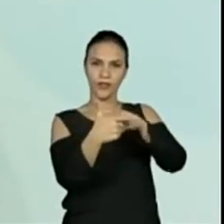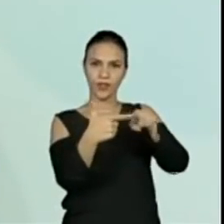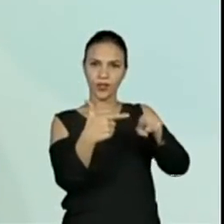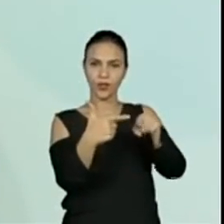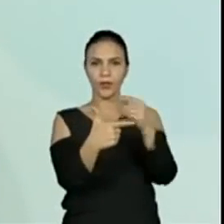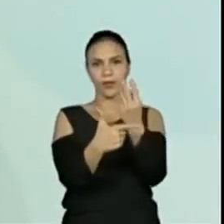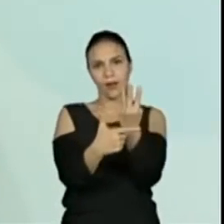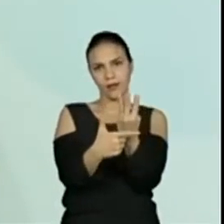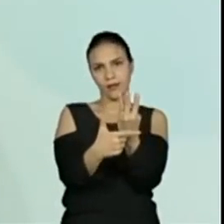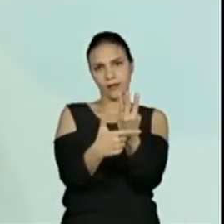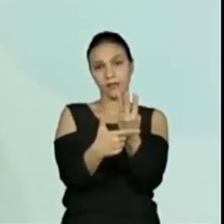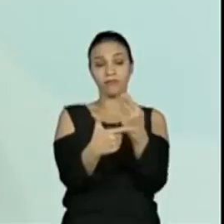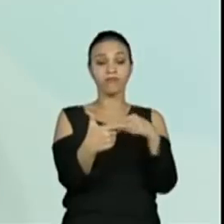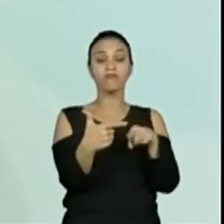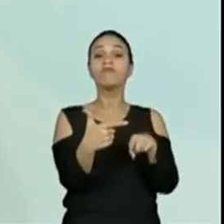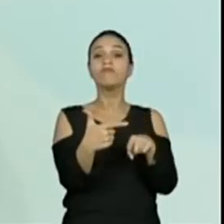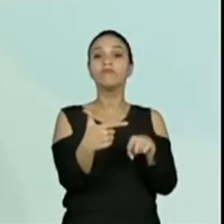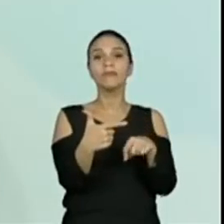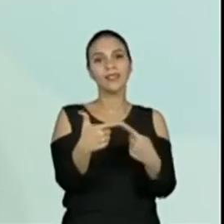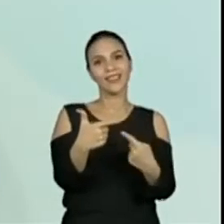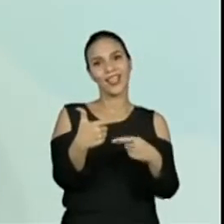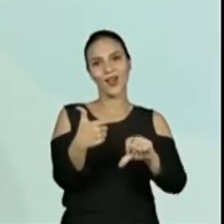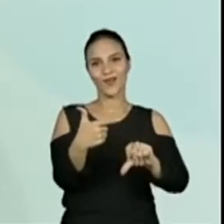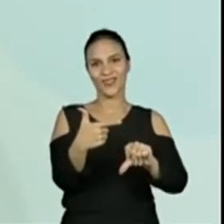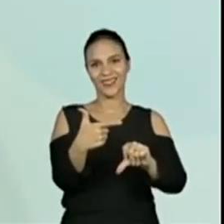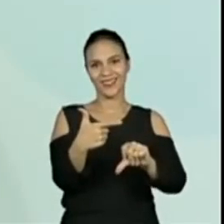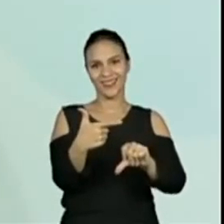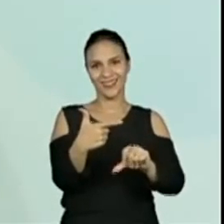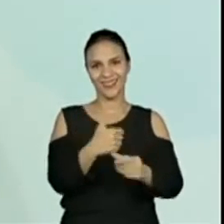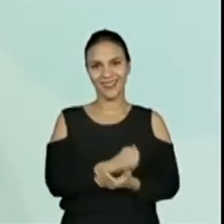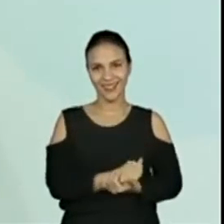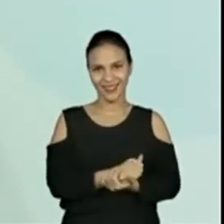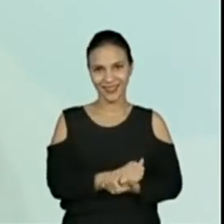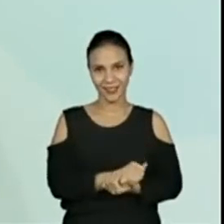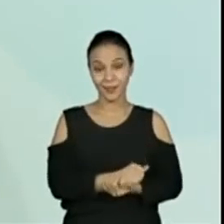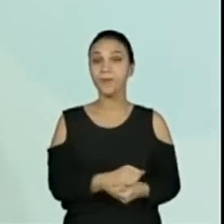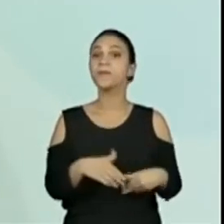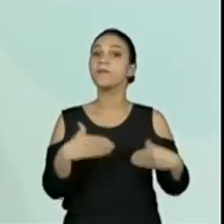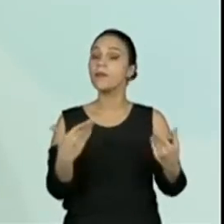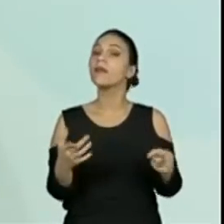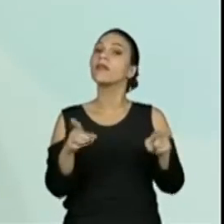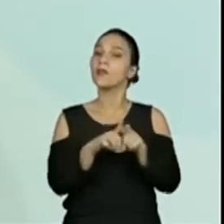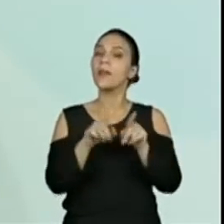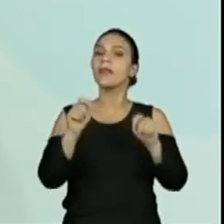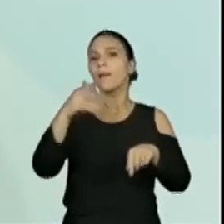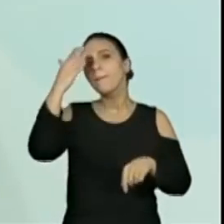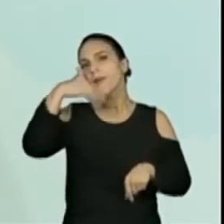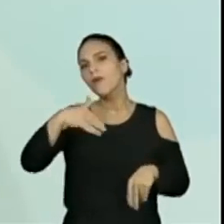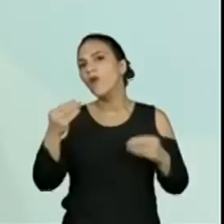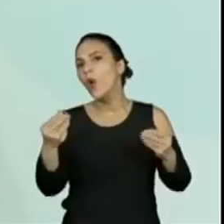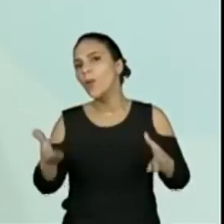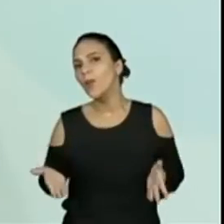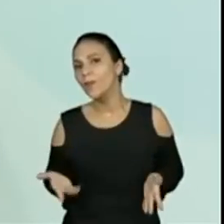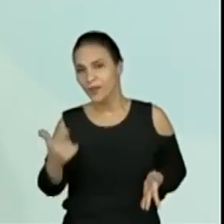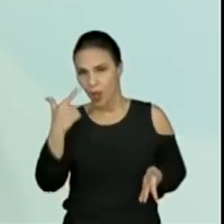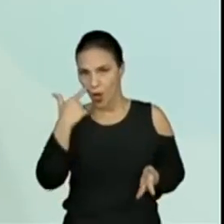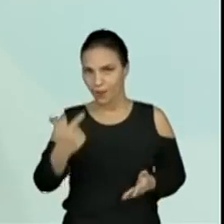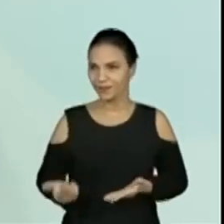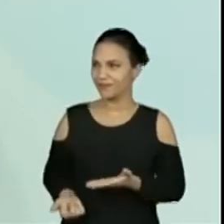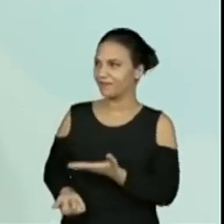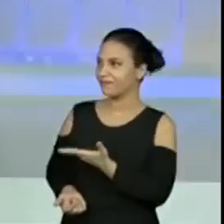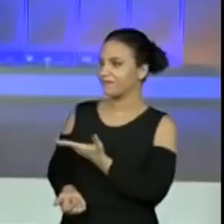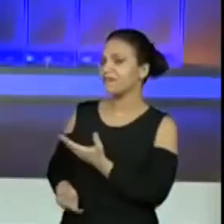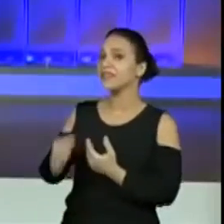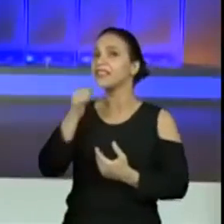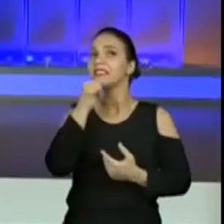igual a 19, certo? Também dá para tirar a prova real, tá? Então vamos lá. Você